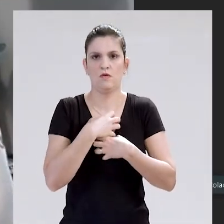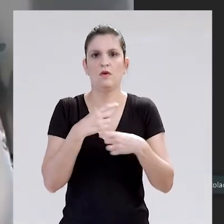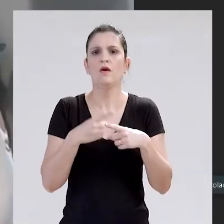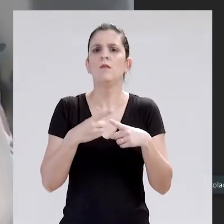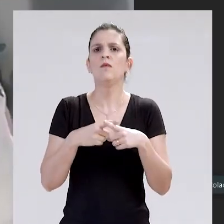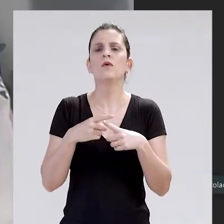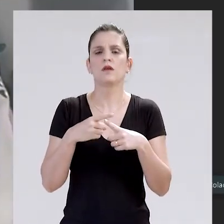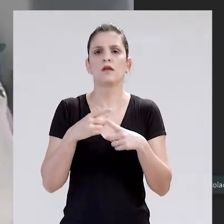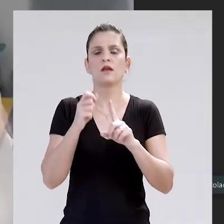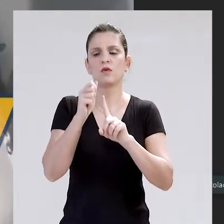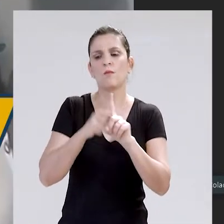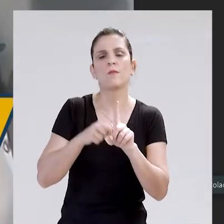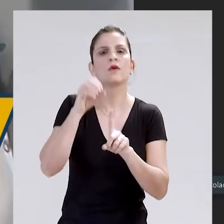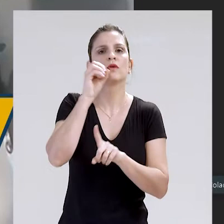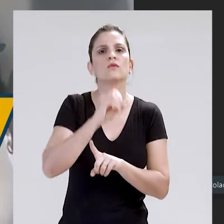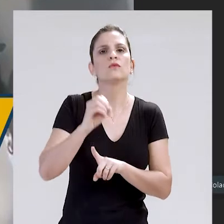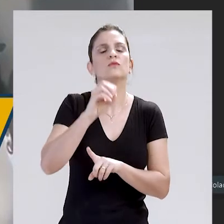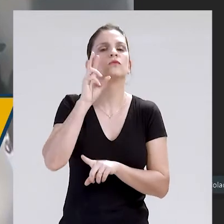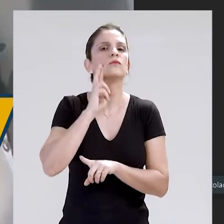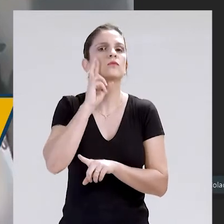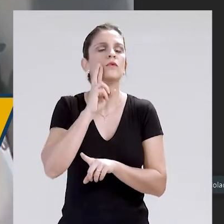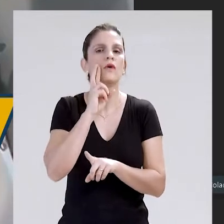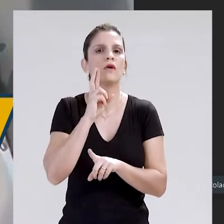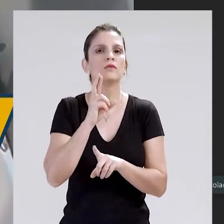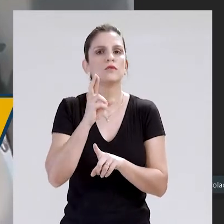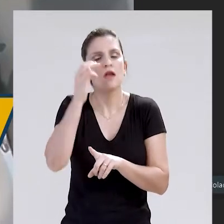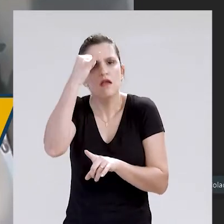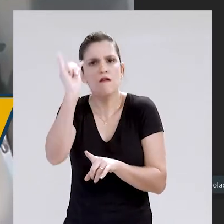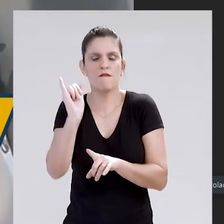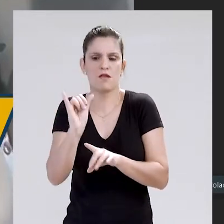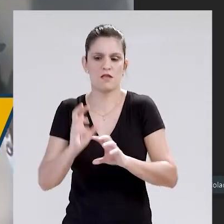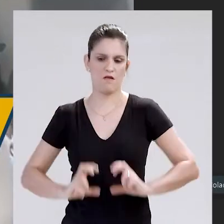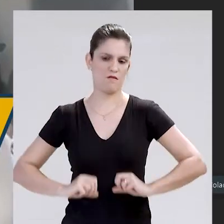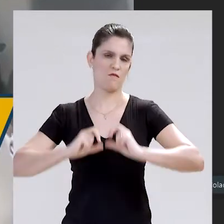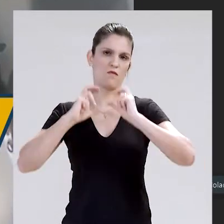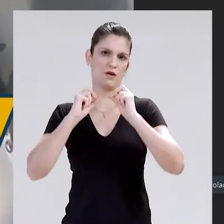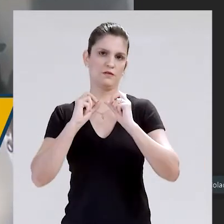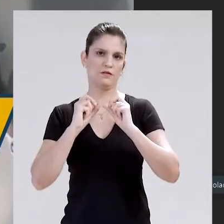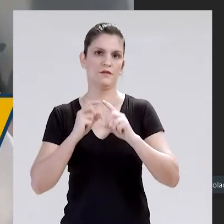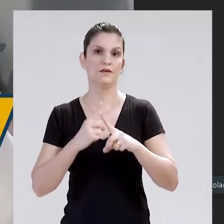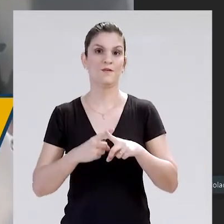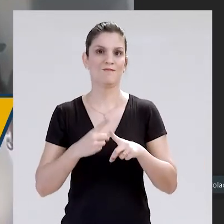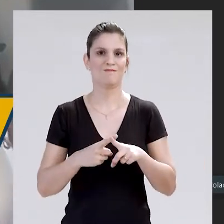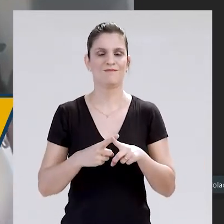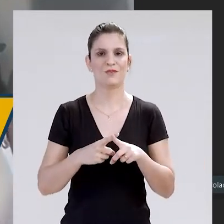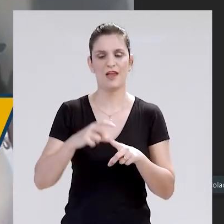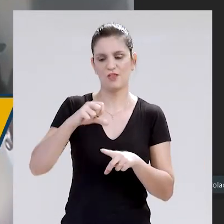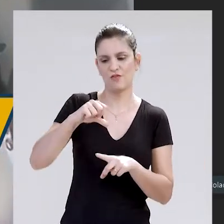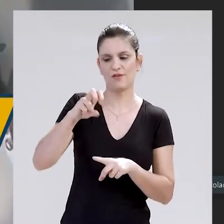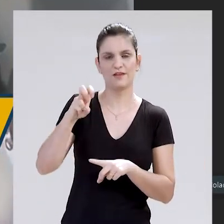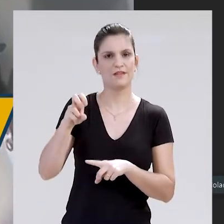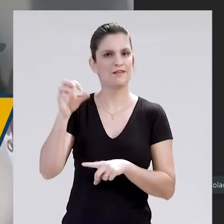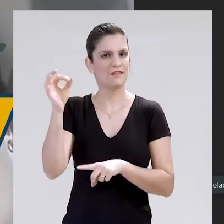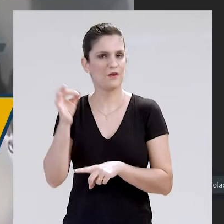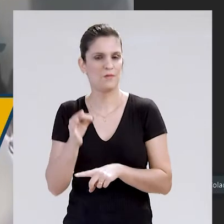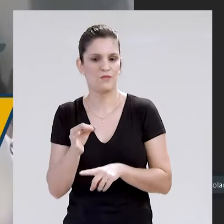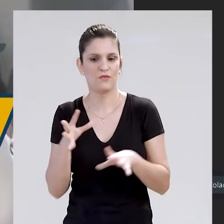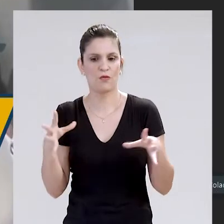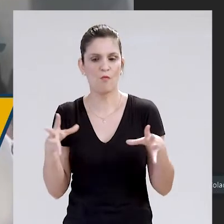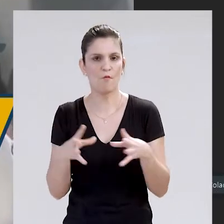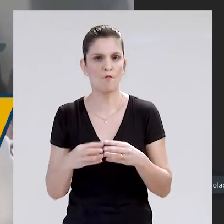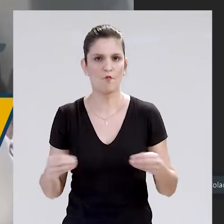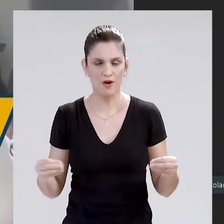através do Outubro Rosa, reduzir a mortalidade? Porque o diagnóstico precoce, ele está ligado a 95%